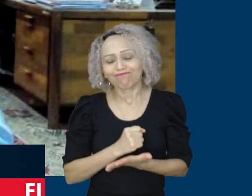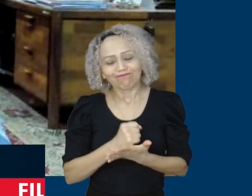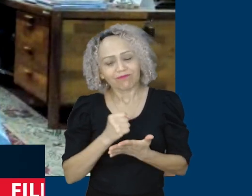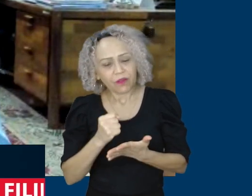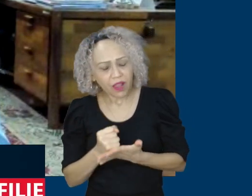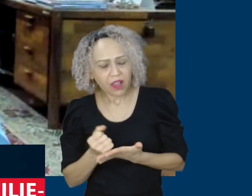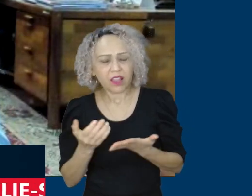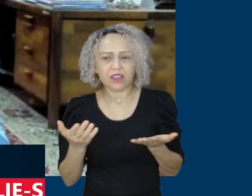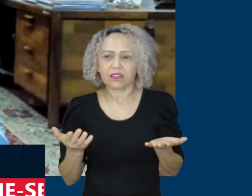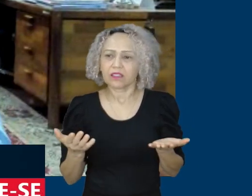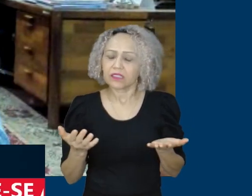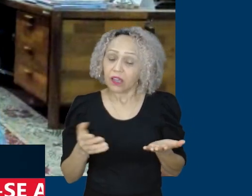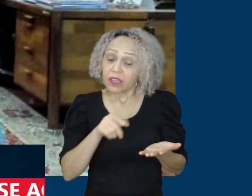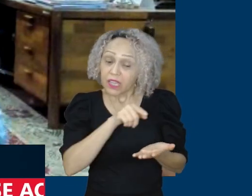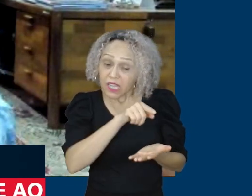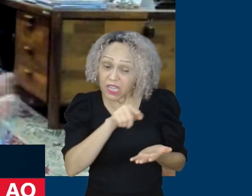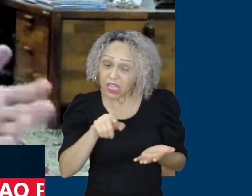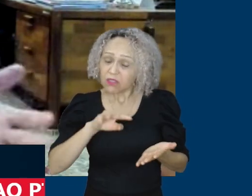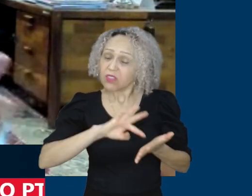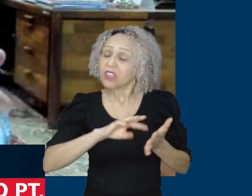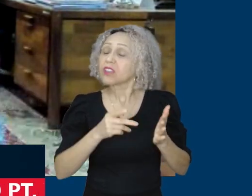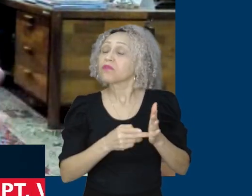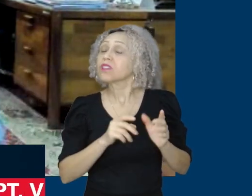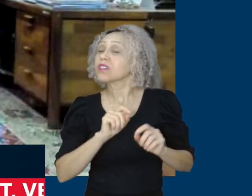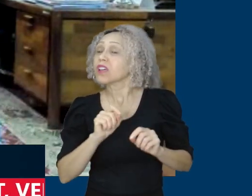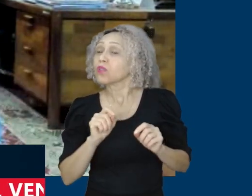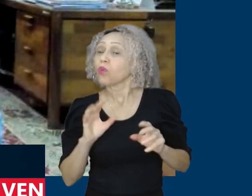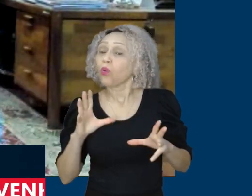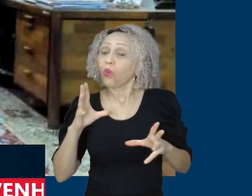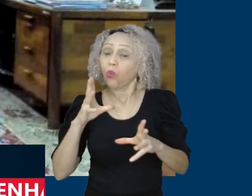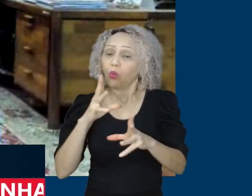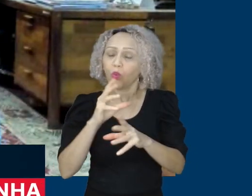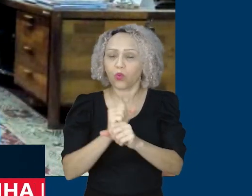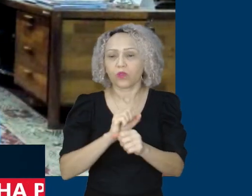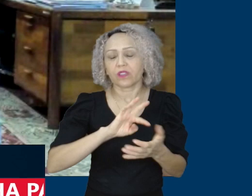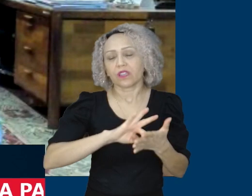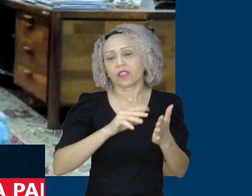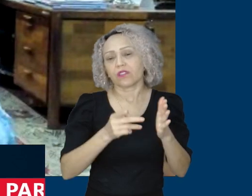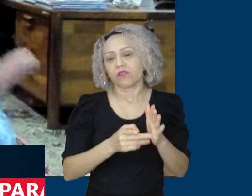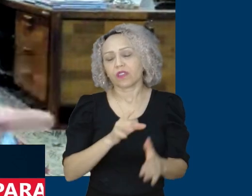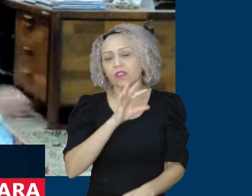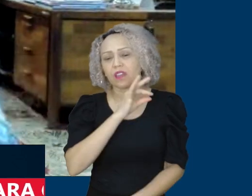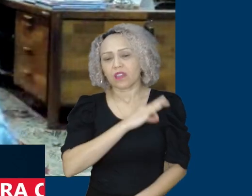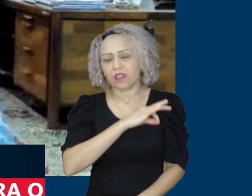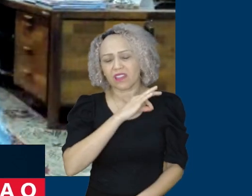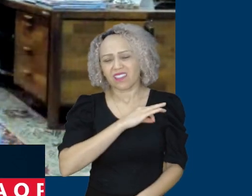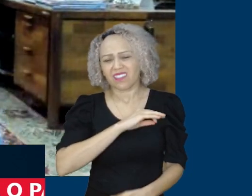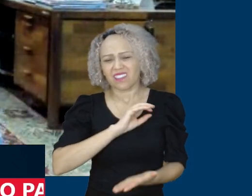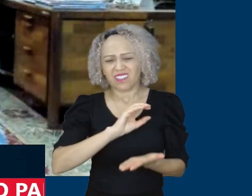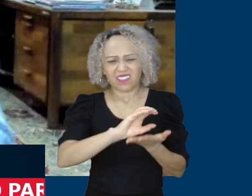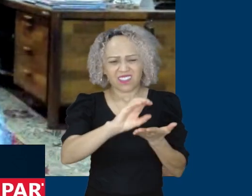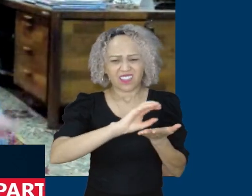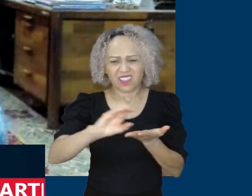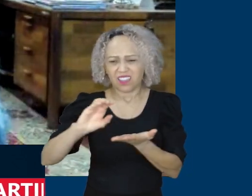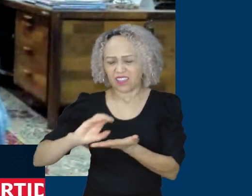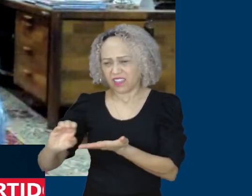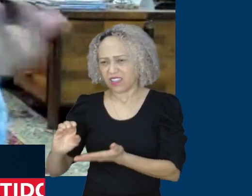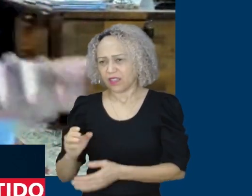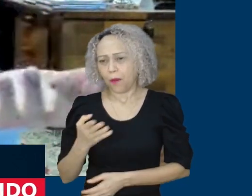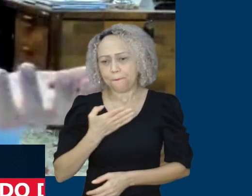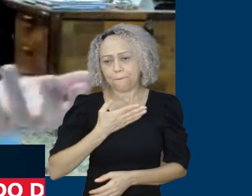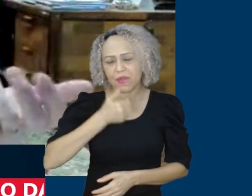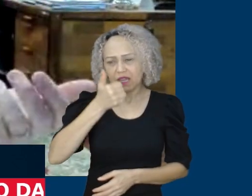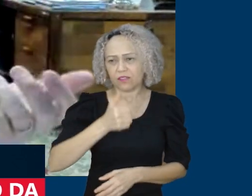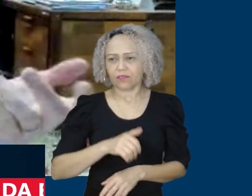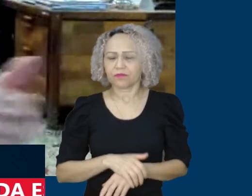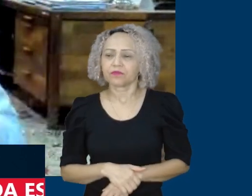para que as pessoas vão acessando. É evidente que, neste caso, depende também muito do esforço individual das pessoas, a combinação do